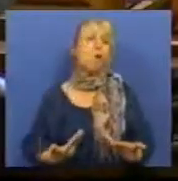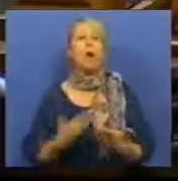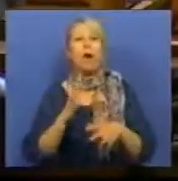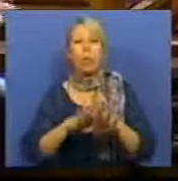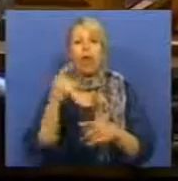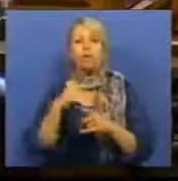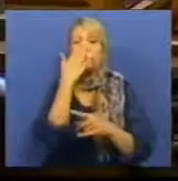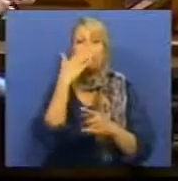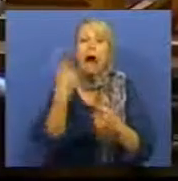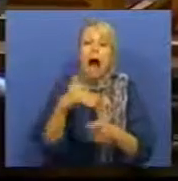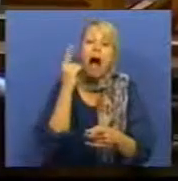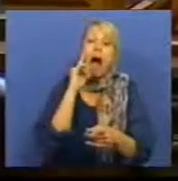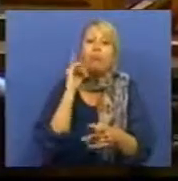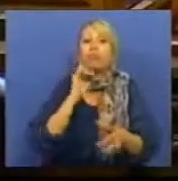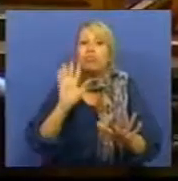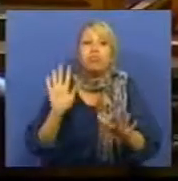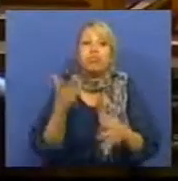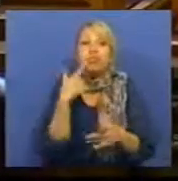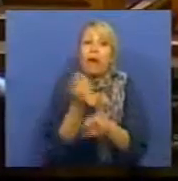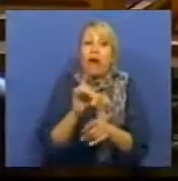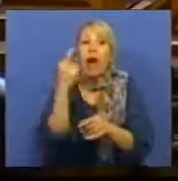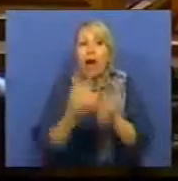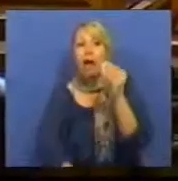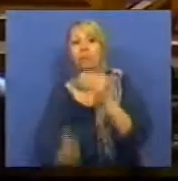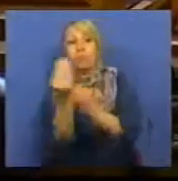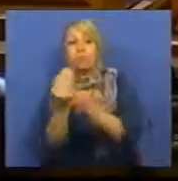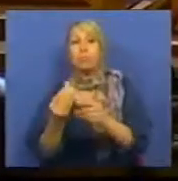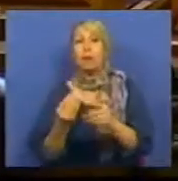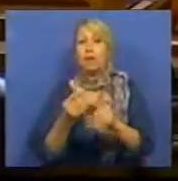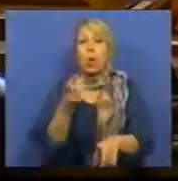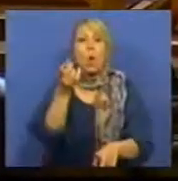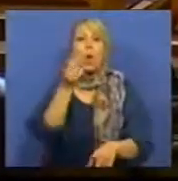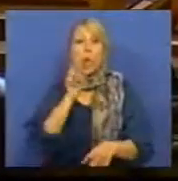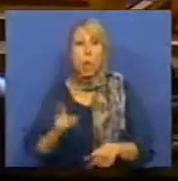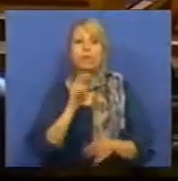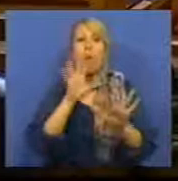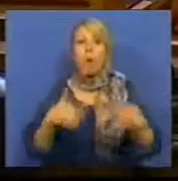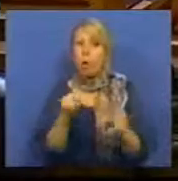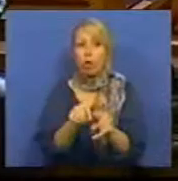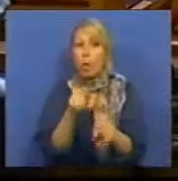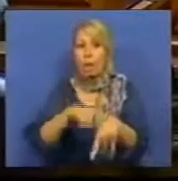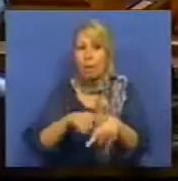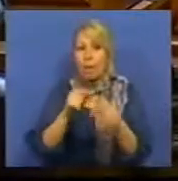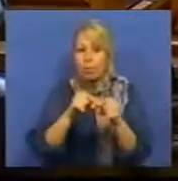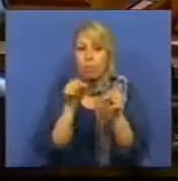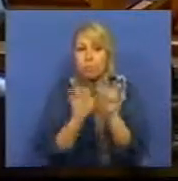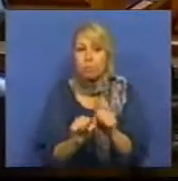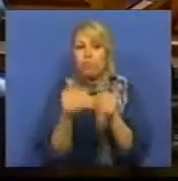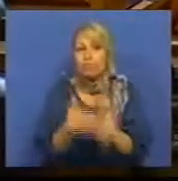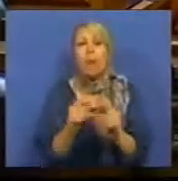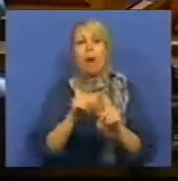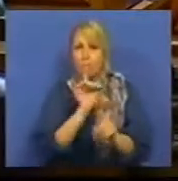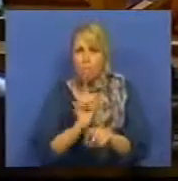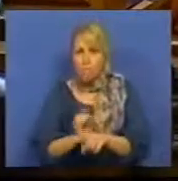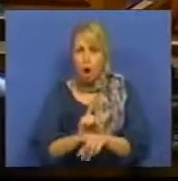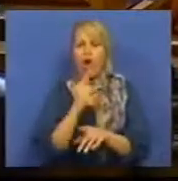fenómenos de corrupção no exercício de funções, eles podem não se consumar durante esse exercício, mas imediatamente a seguir. E daí que faz todo o sentido